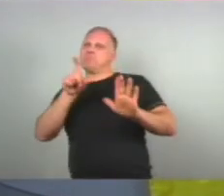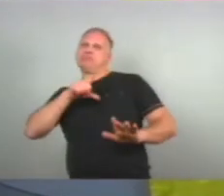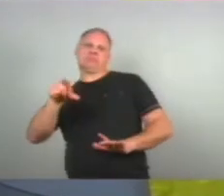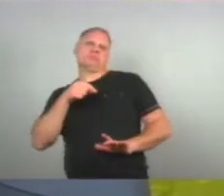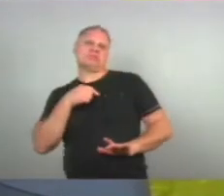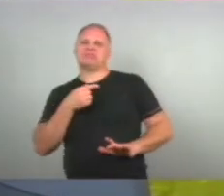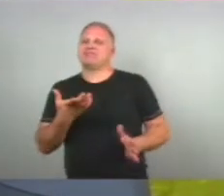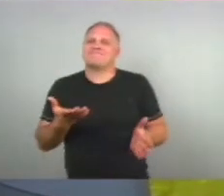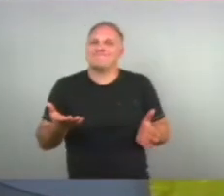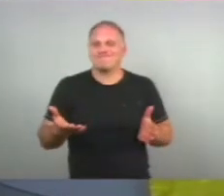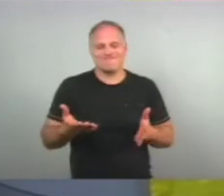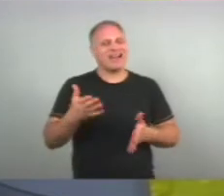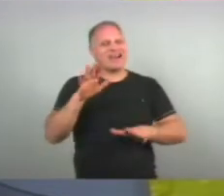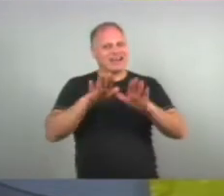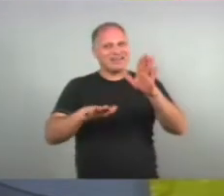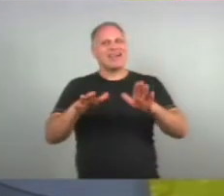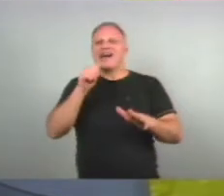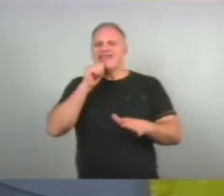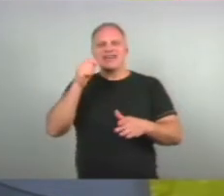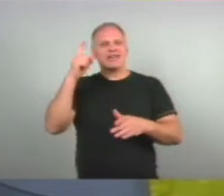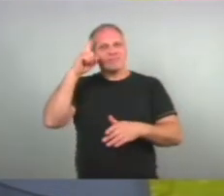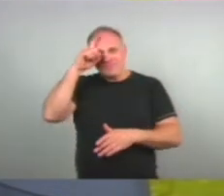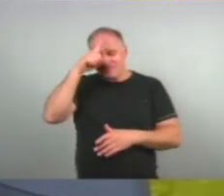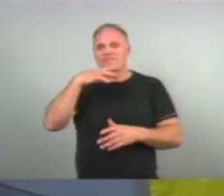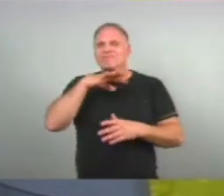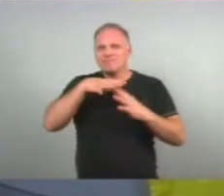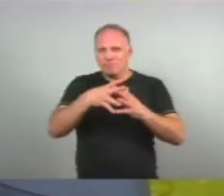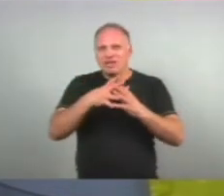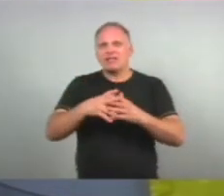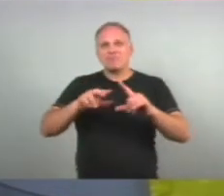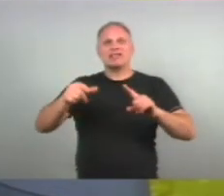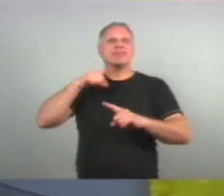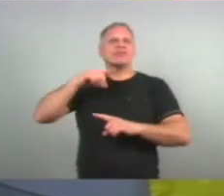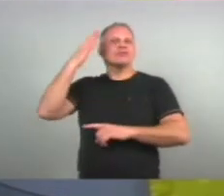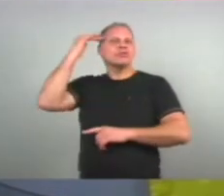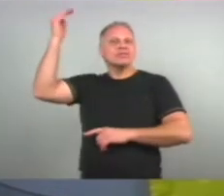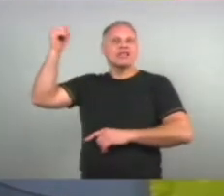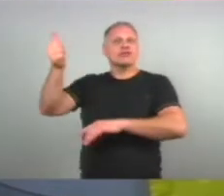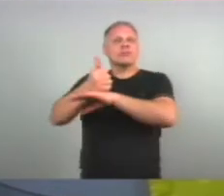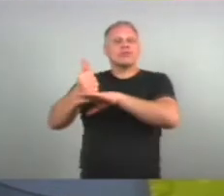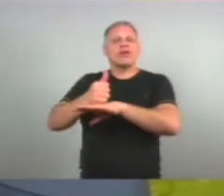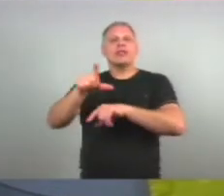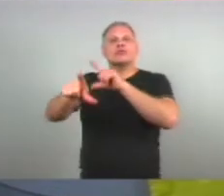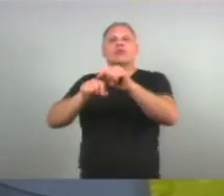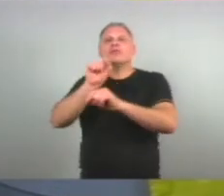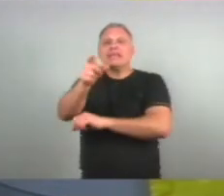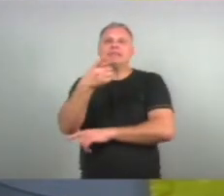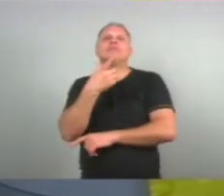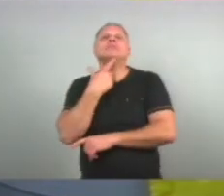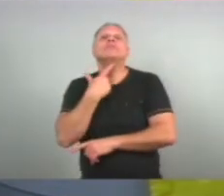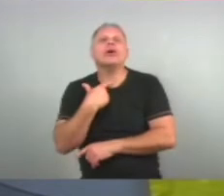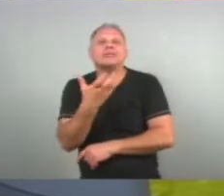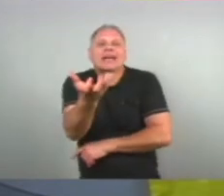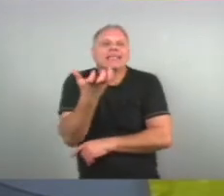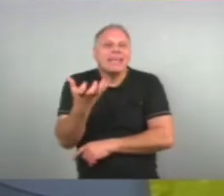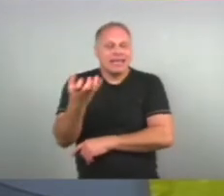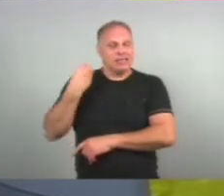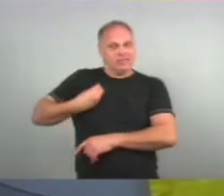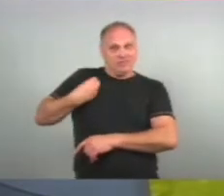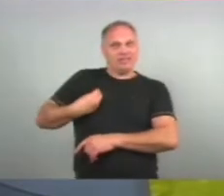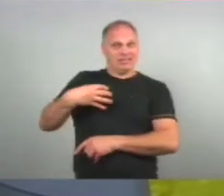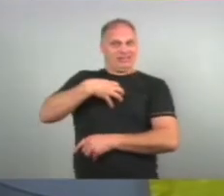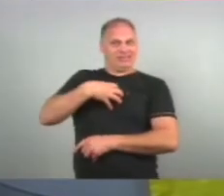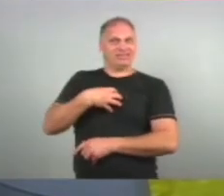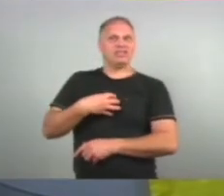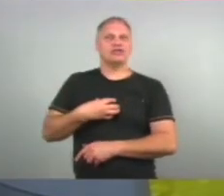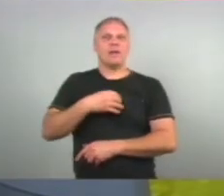gostam E isso é fundamental Para um sucesso profissional Seja em qual área for Né Angelita A gente vê isso